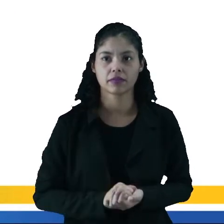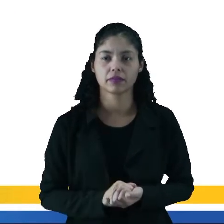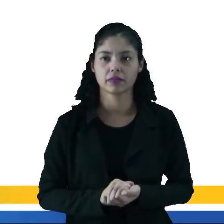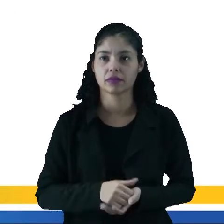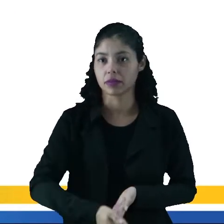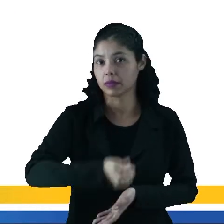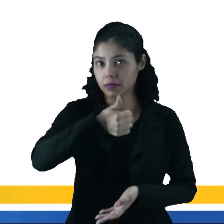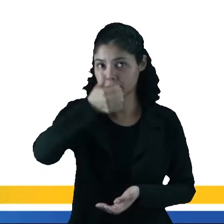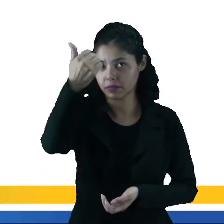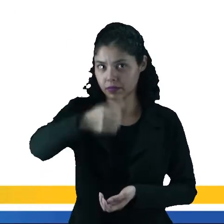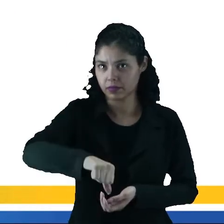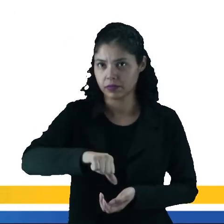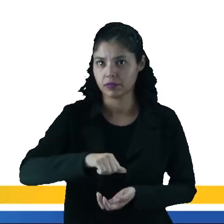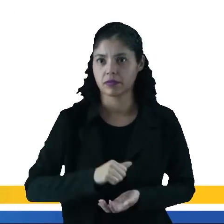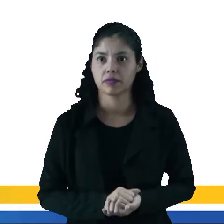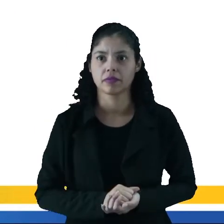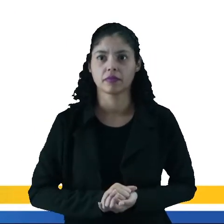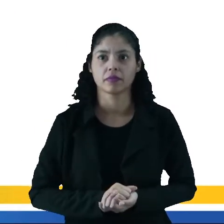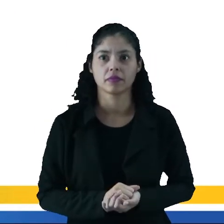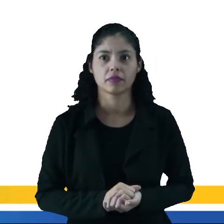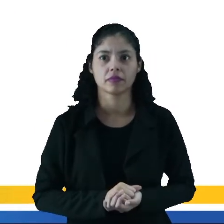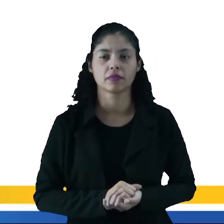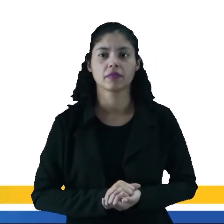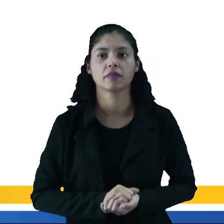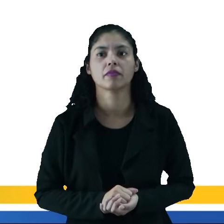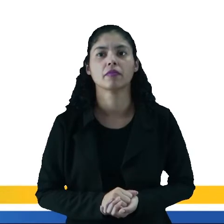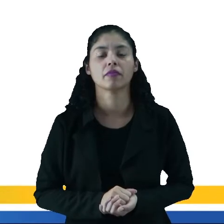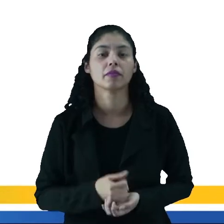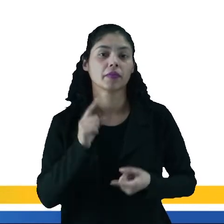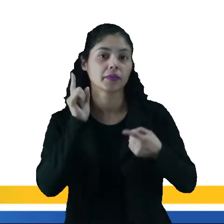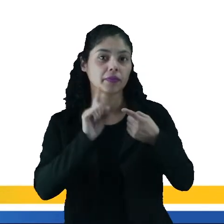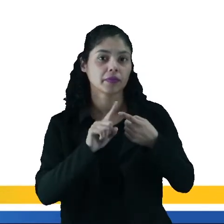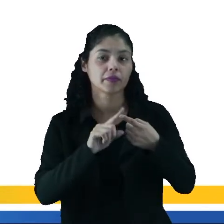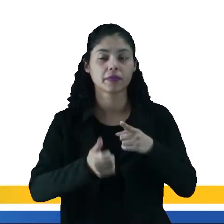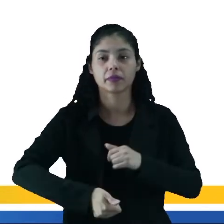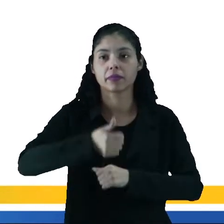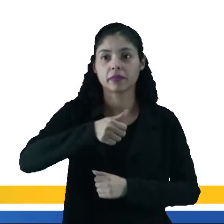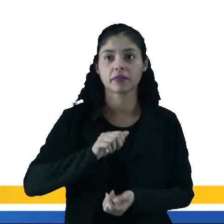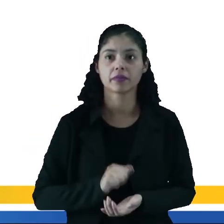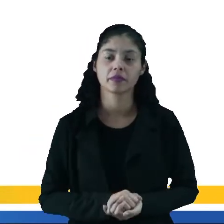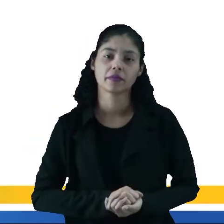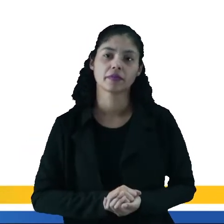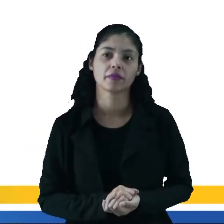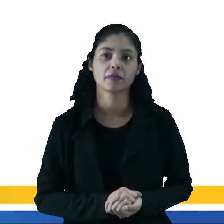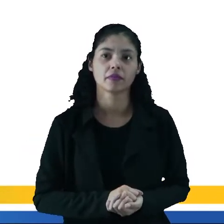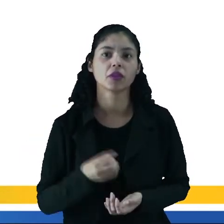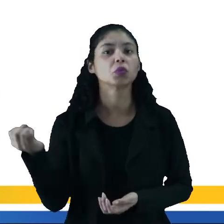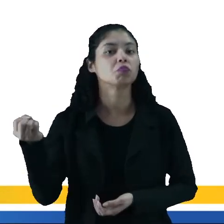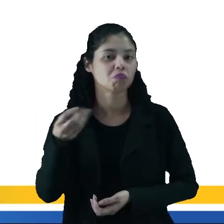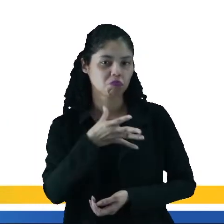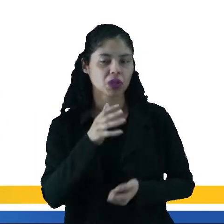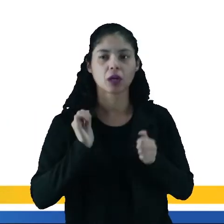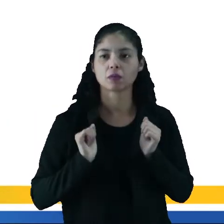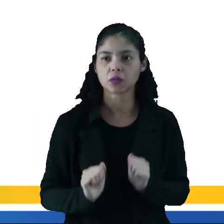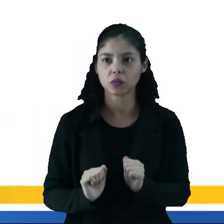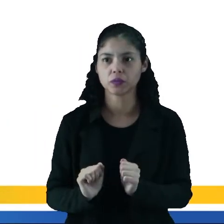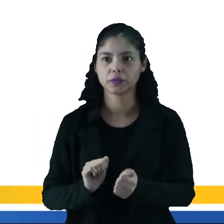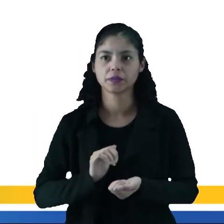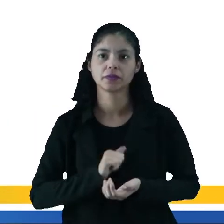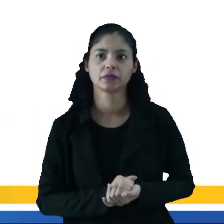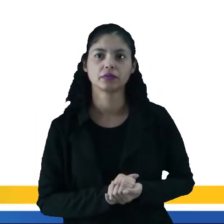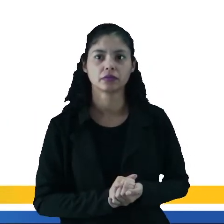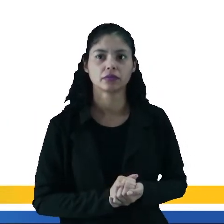desvantagens e vantagens. Vamos lá? Primeira vantagem da eólica, que é renovável.